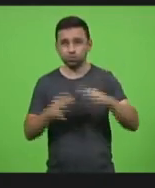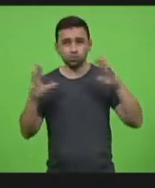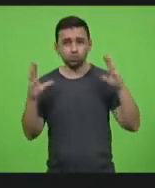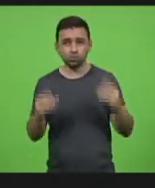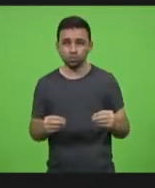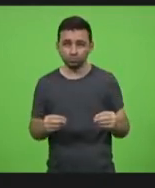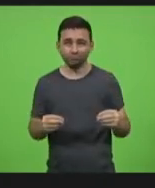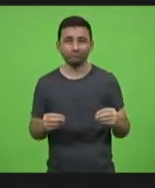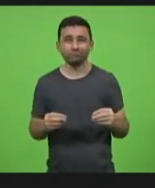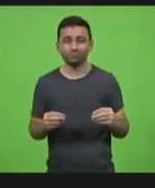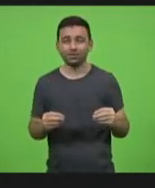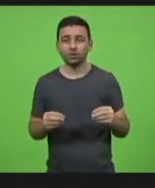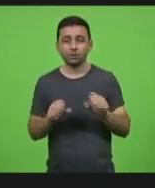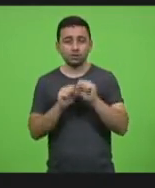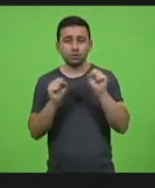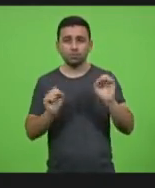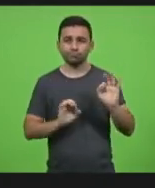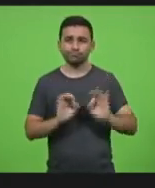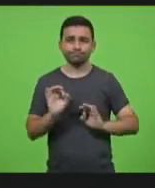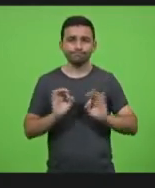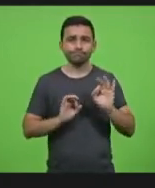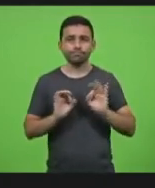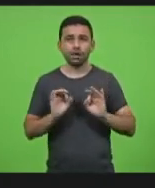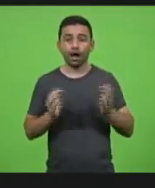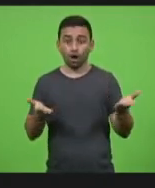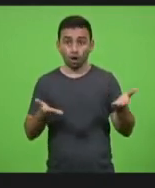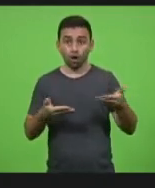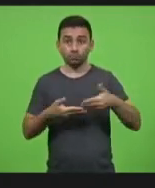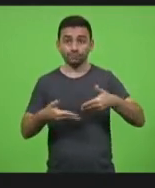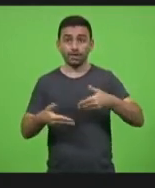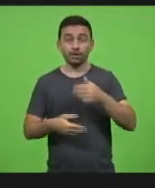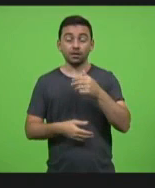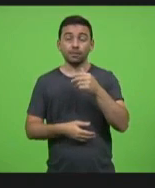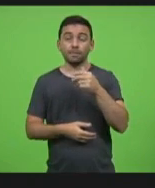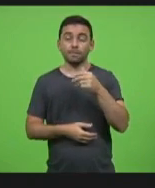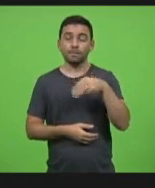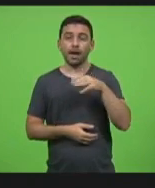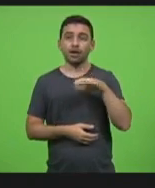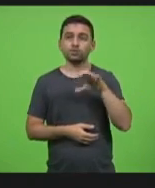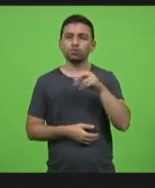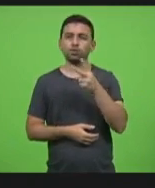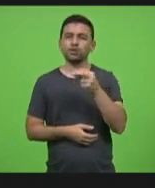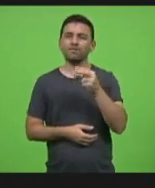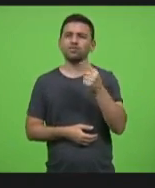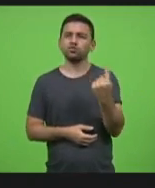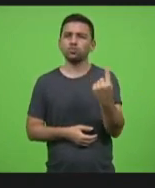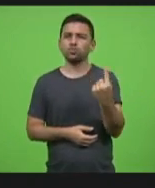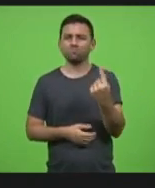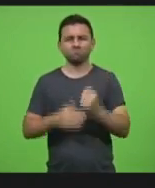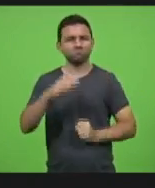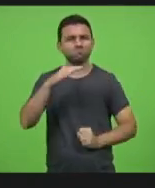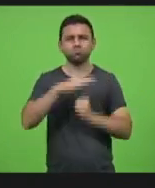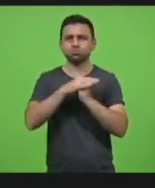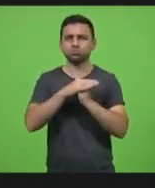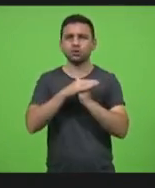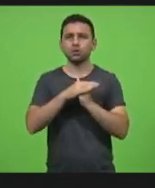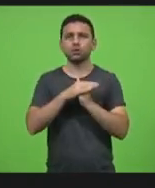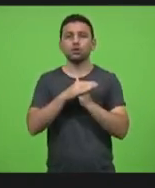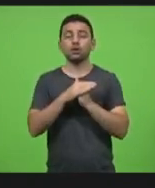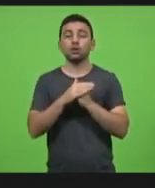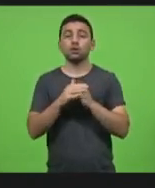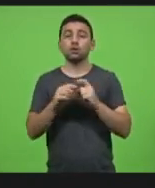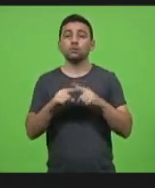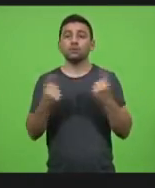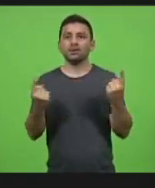preparar infelizmente agora em março de 2021 nós chegamos no colapso quem acompanhou